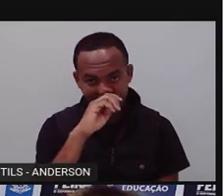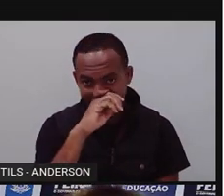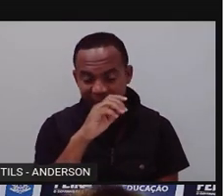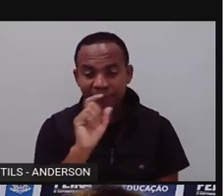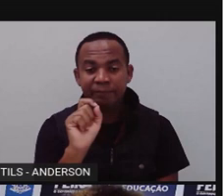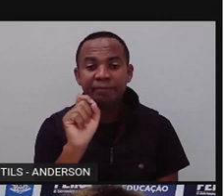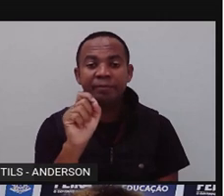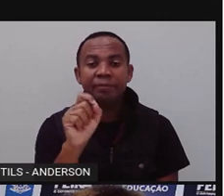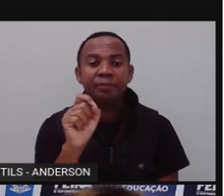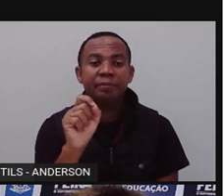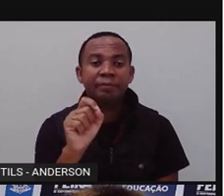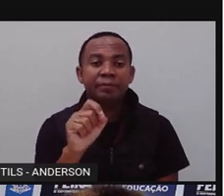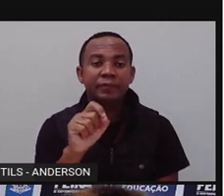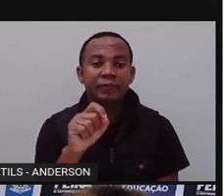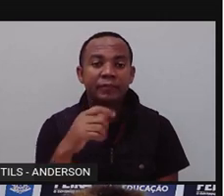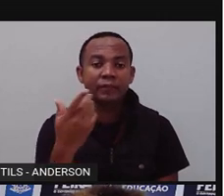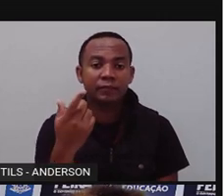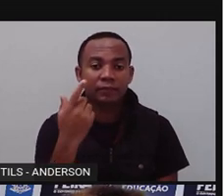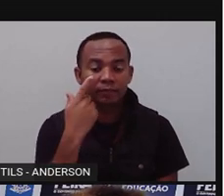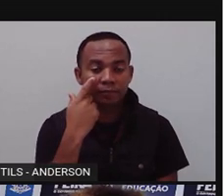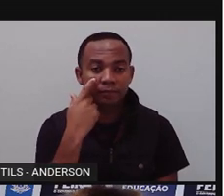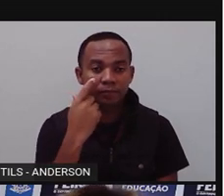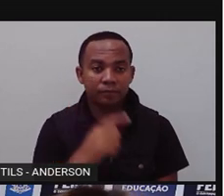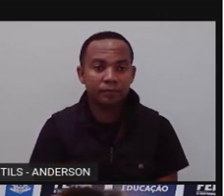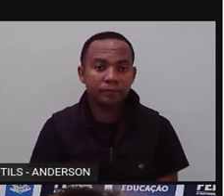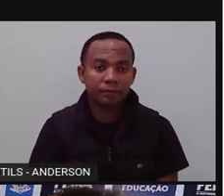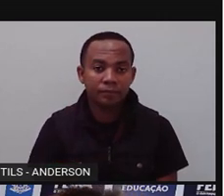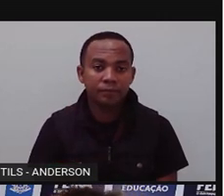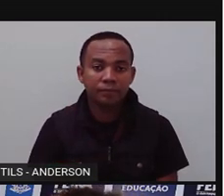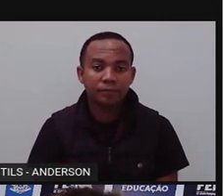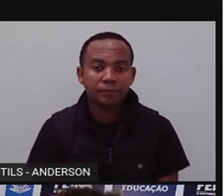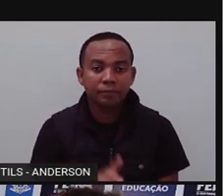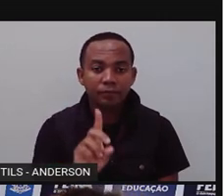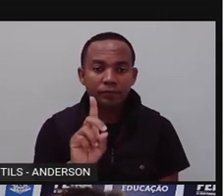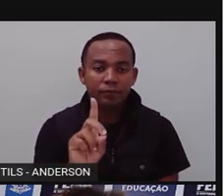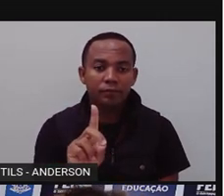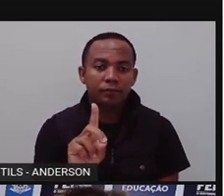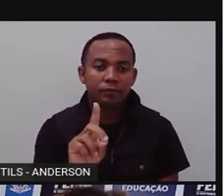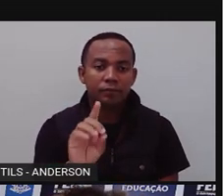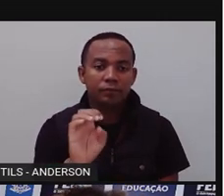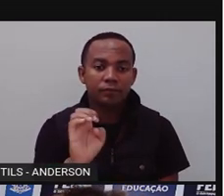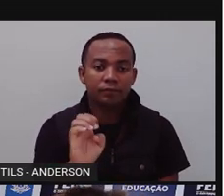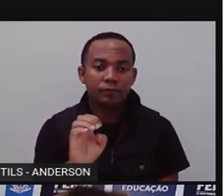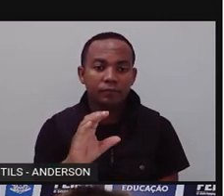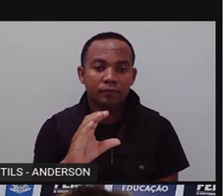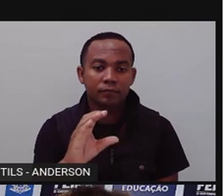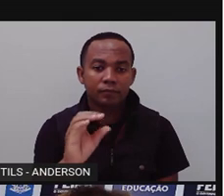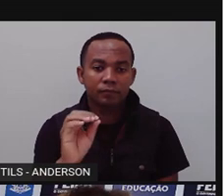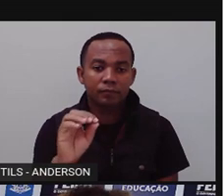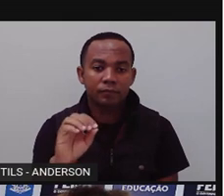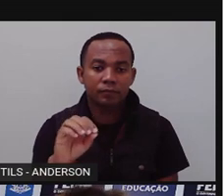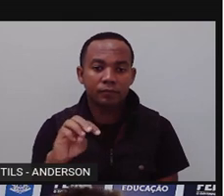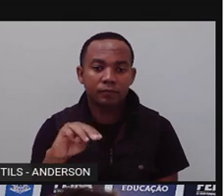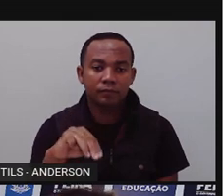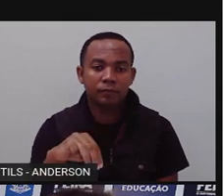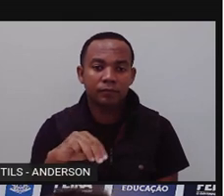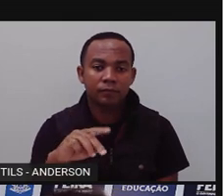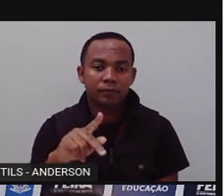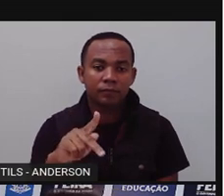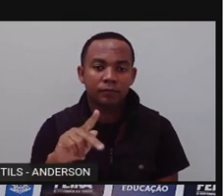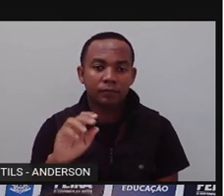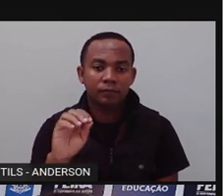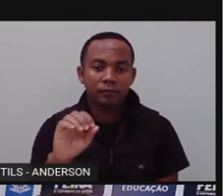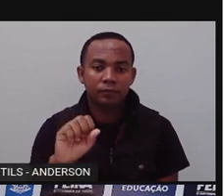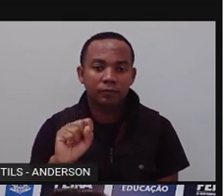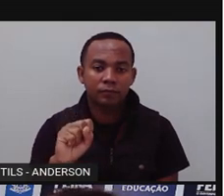decompositores, na verdade, deixa eu só voltar aqui. Eles são as minhocas e micro-organismos que, na